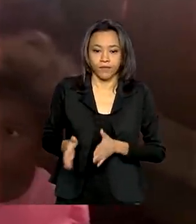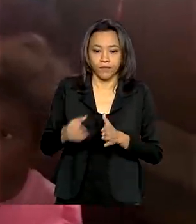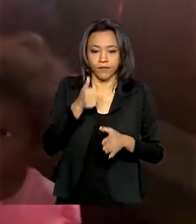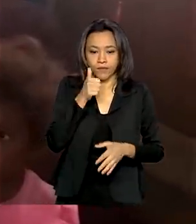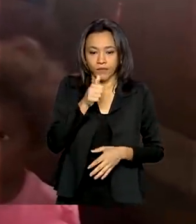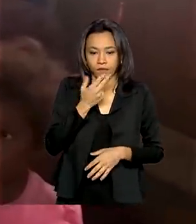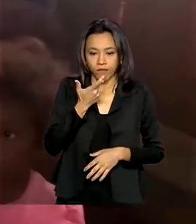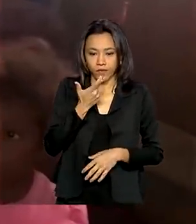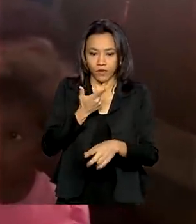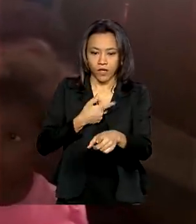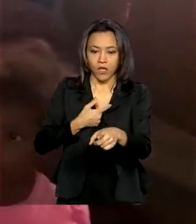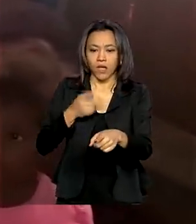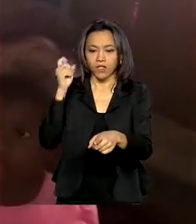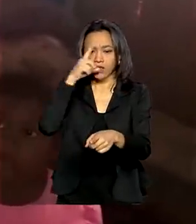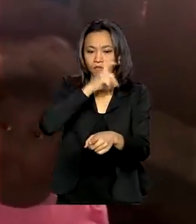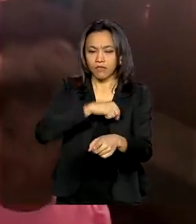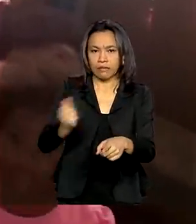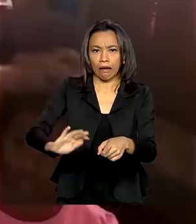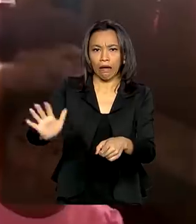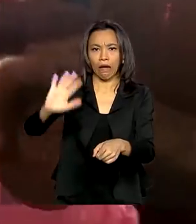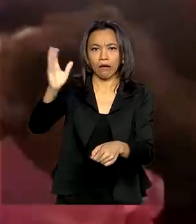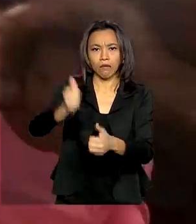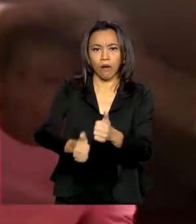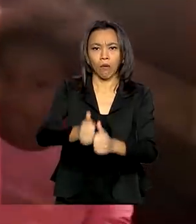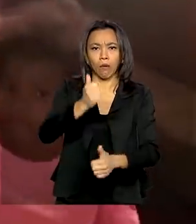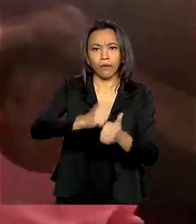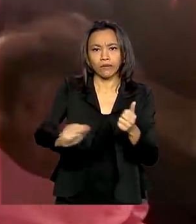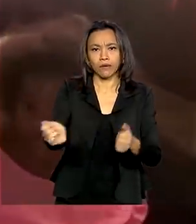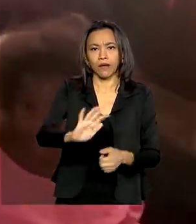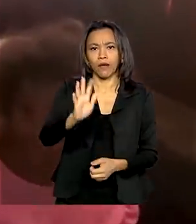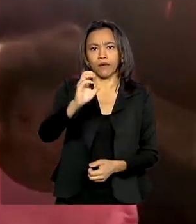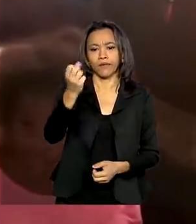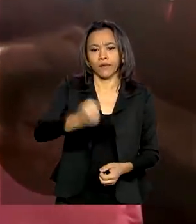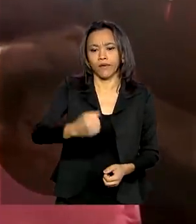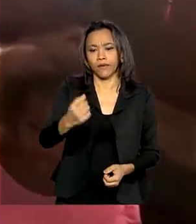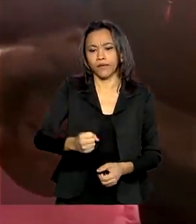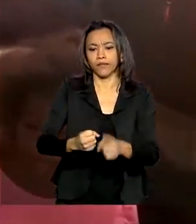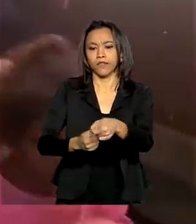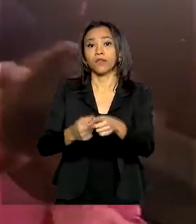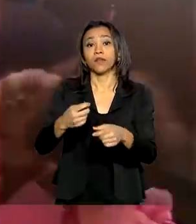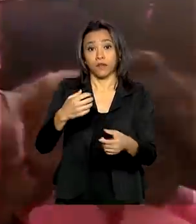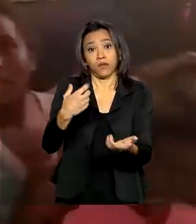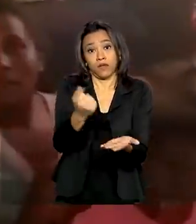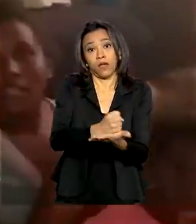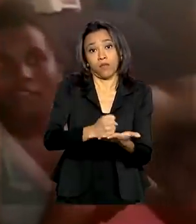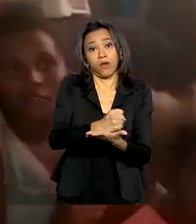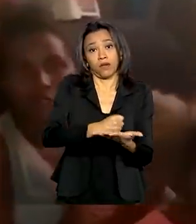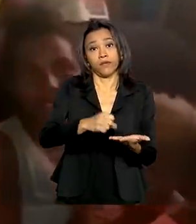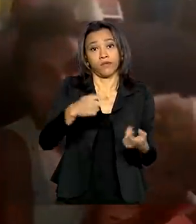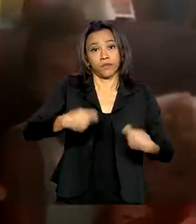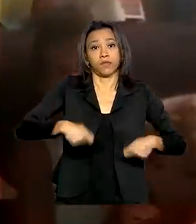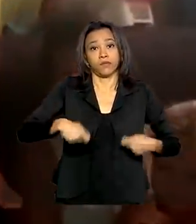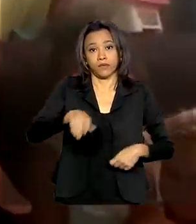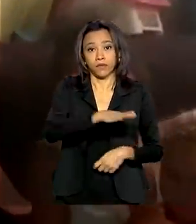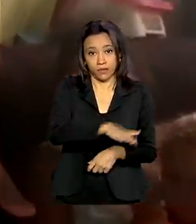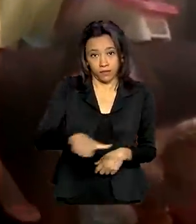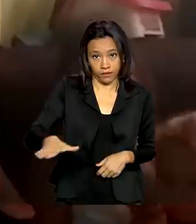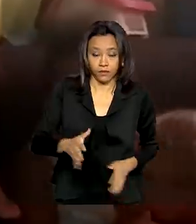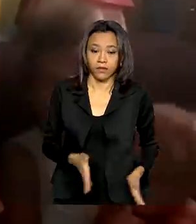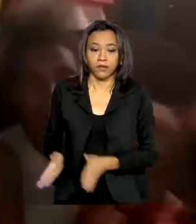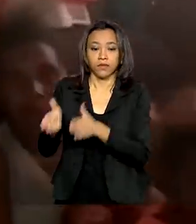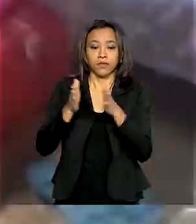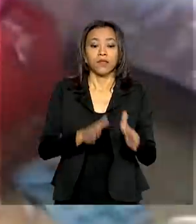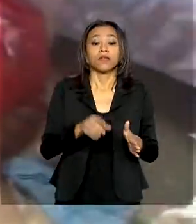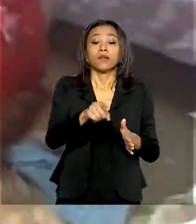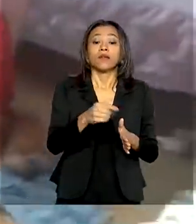é caro arroz, é caro leite, essas coisas tudo, remédio também que as crianças precisam. Os beneficiários do Bolsa Família e